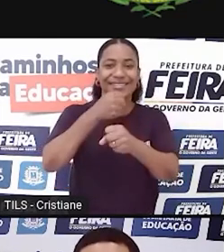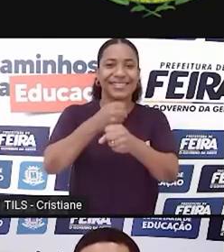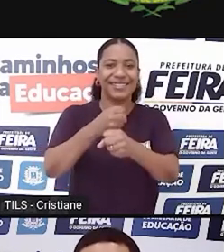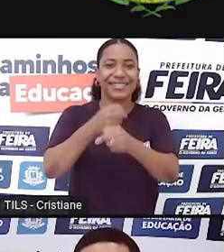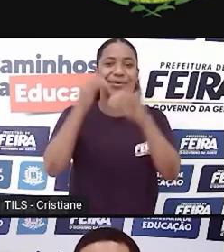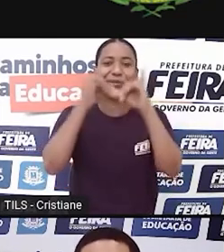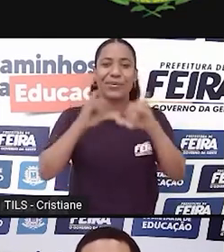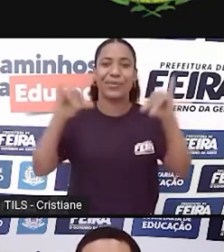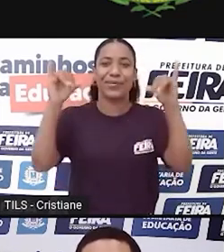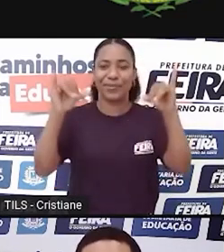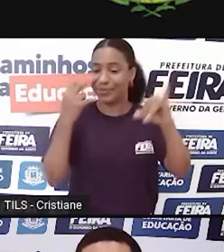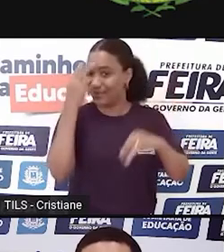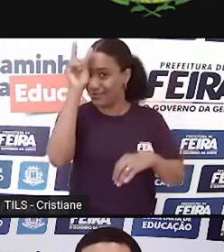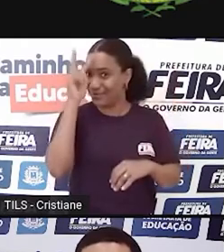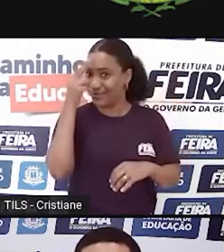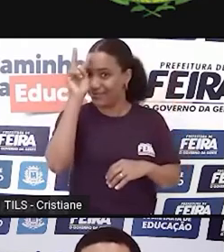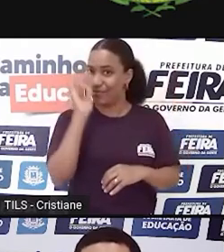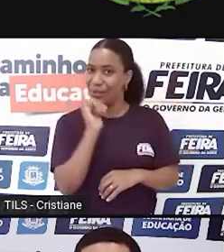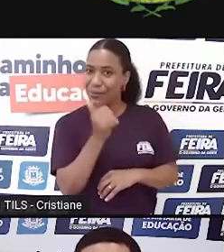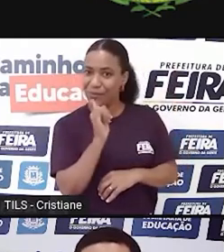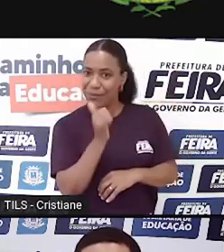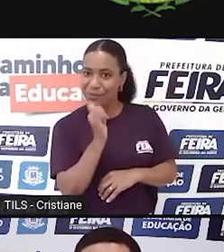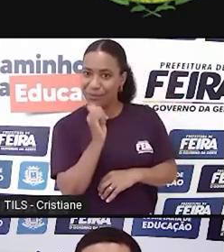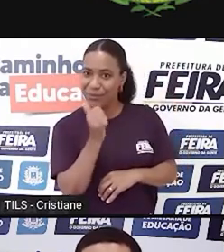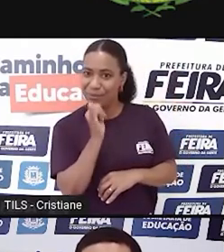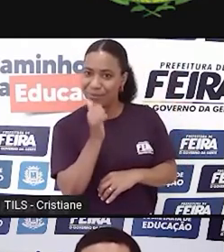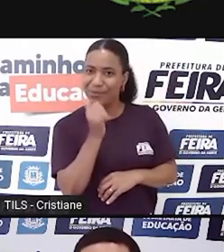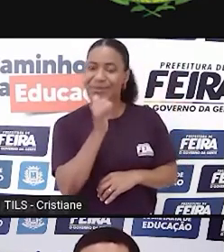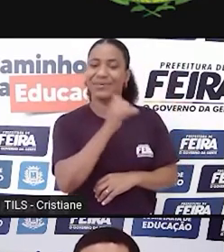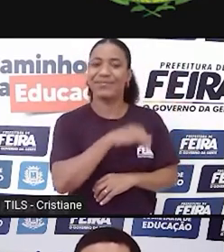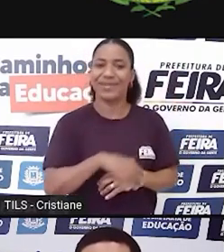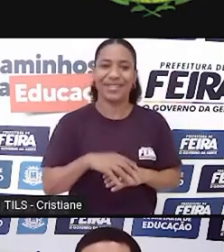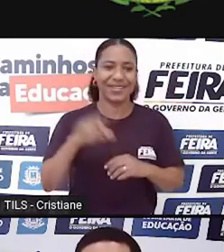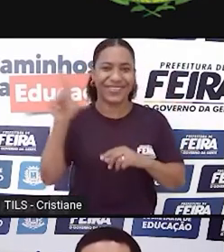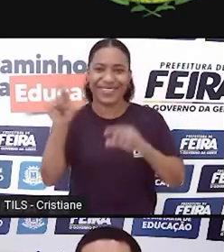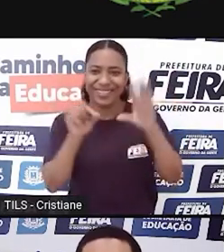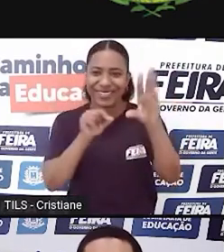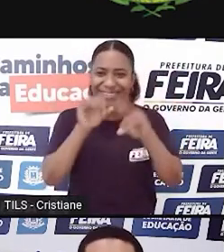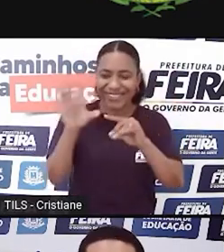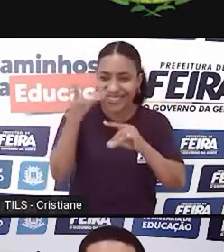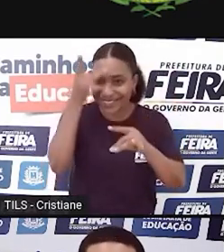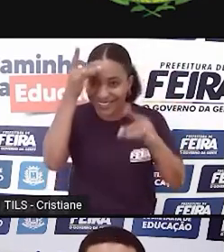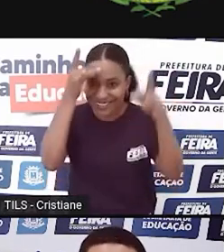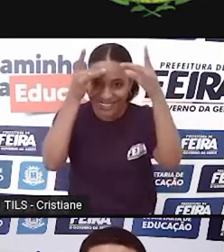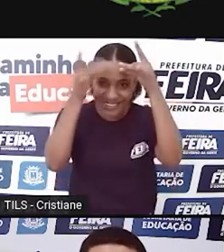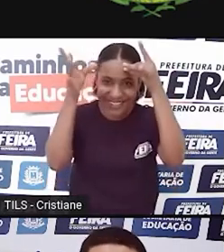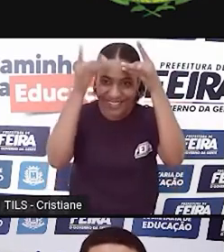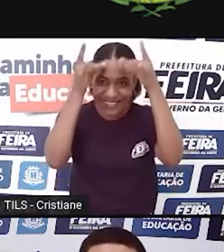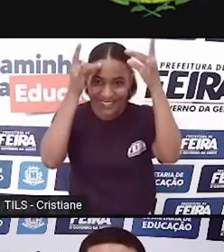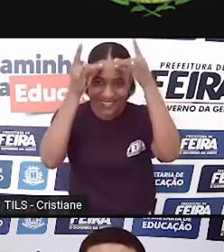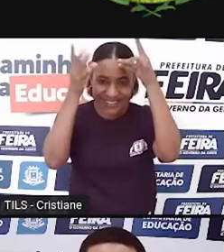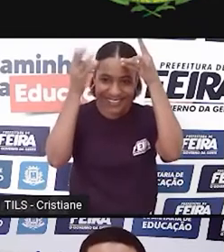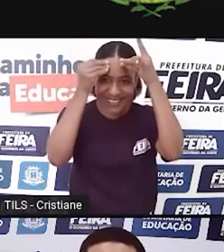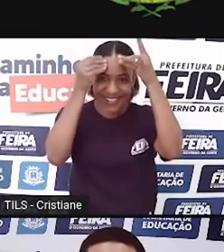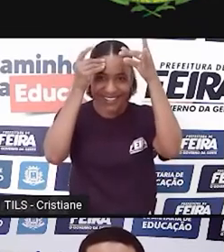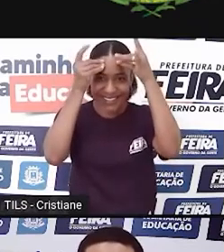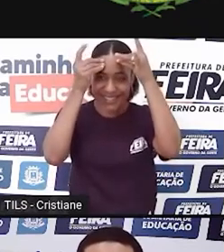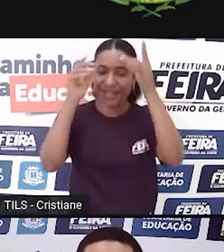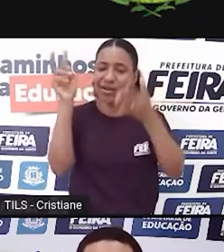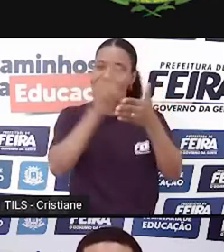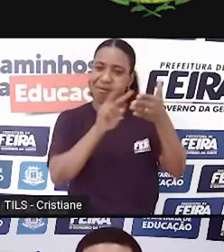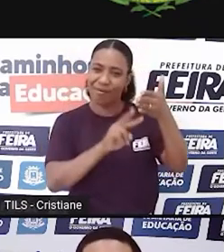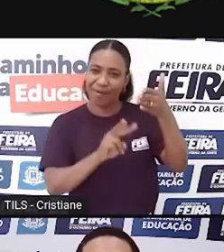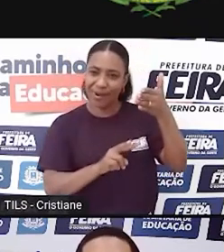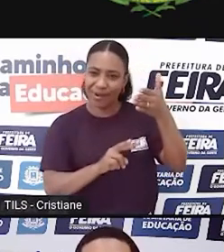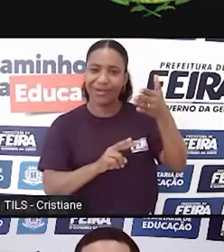contos. Então, é mais por aí, né? Eu saio catando aí o que eu leio, transformando o que eu leio, porque a poesia é